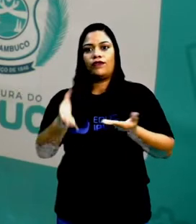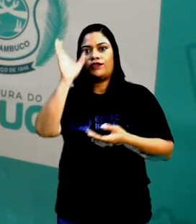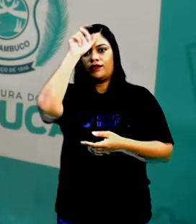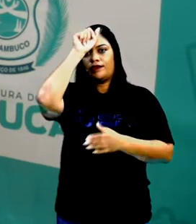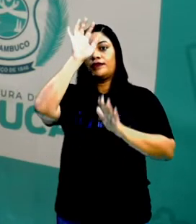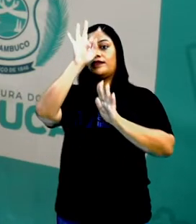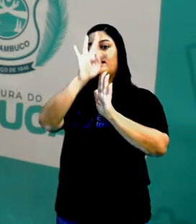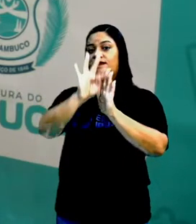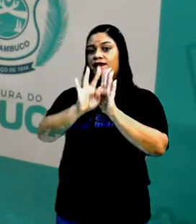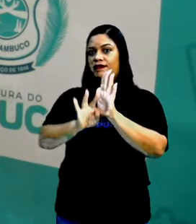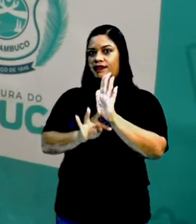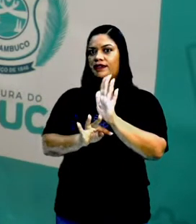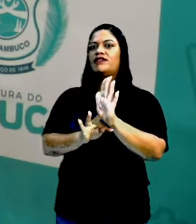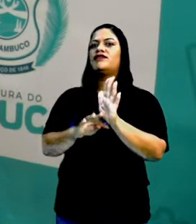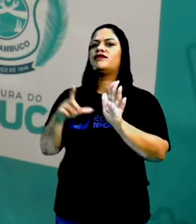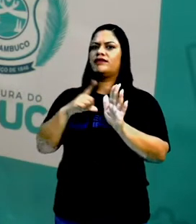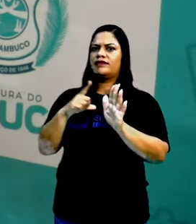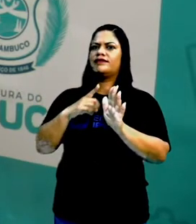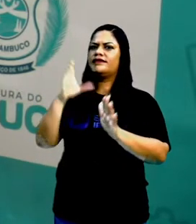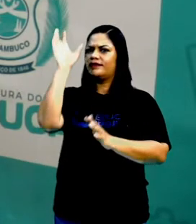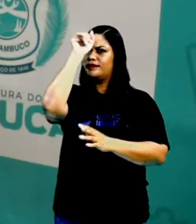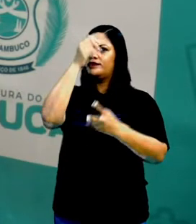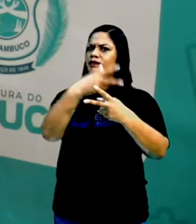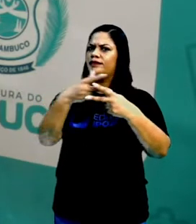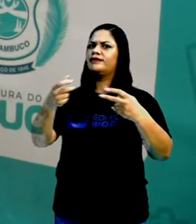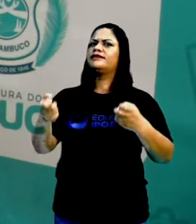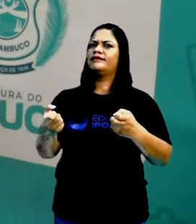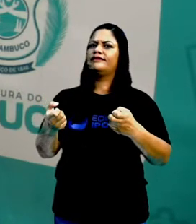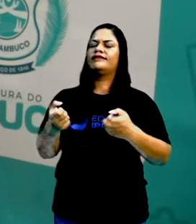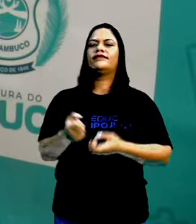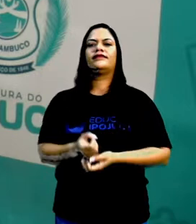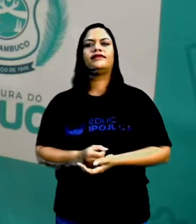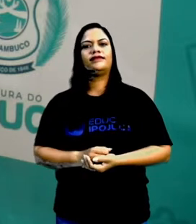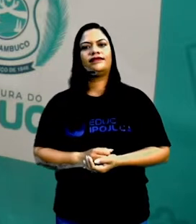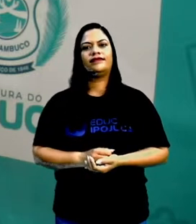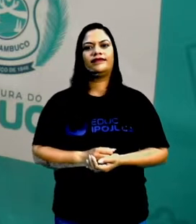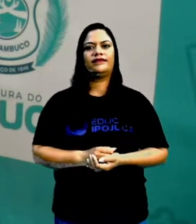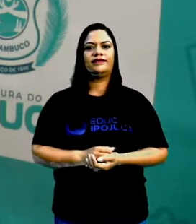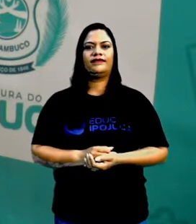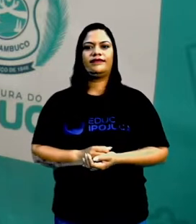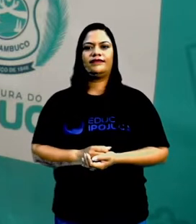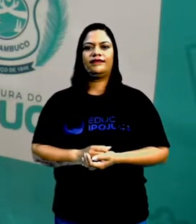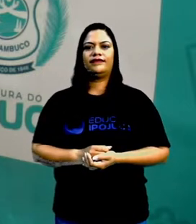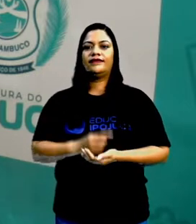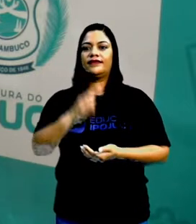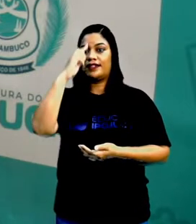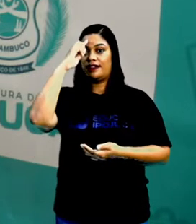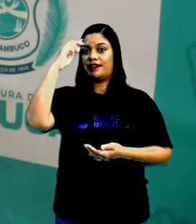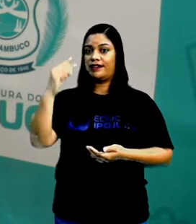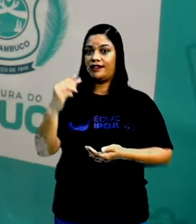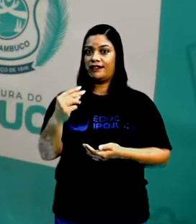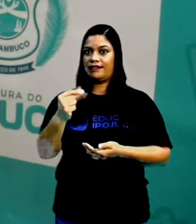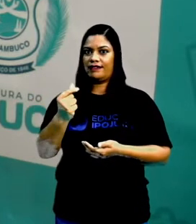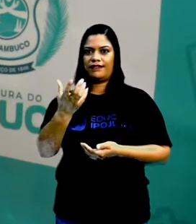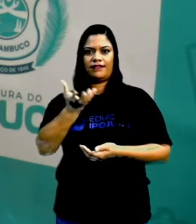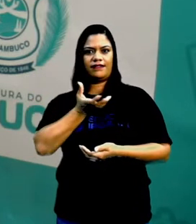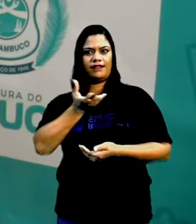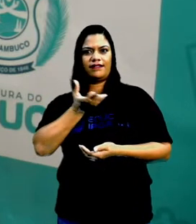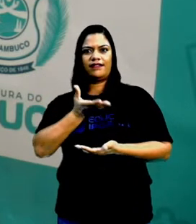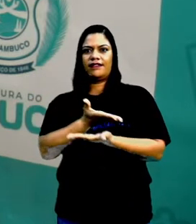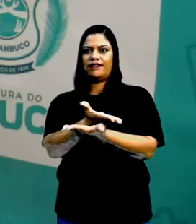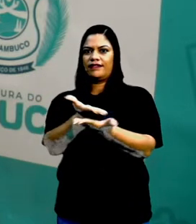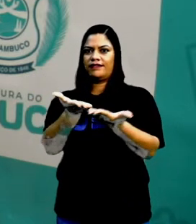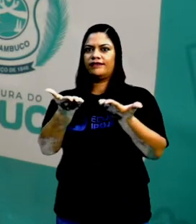o texto você tira muitas informações E o texto ele fala com você Ele vai passar a ideia do que ele quer